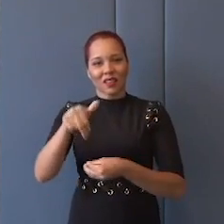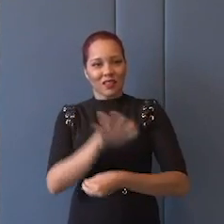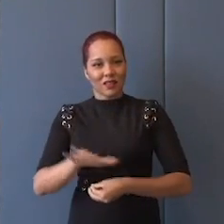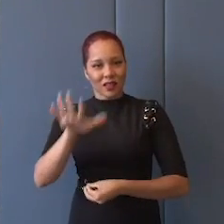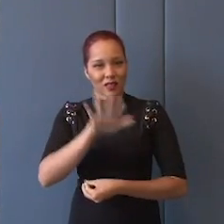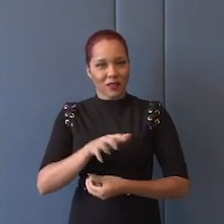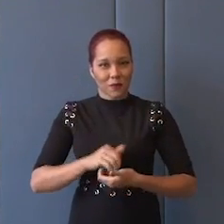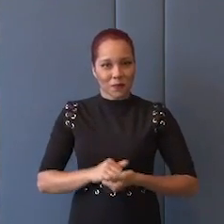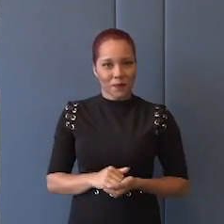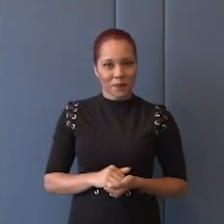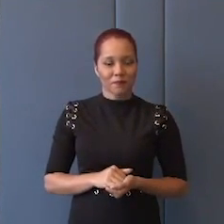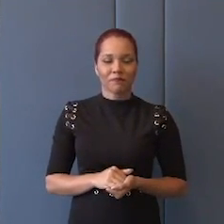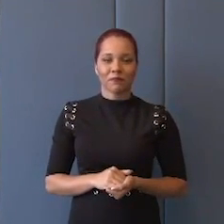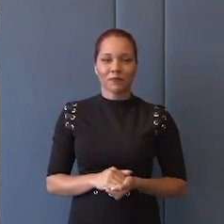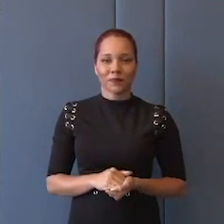antes.